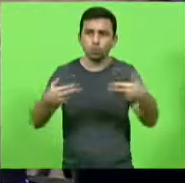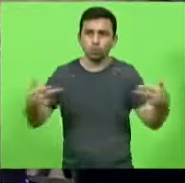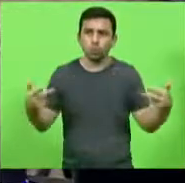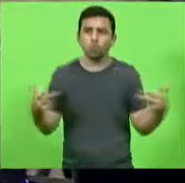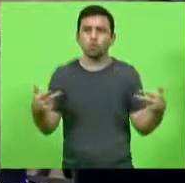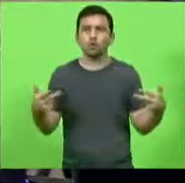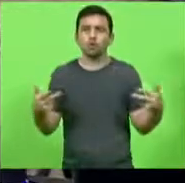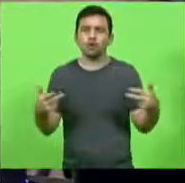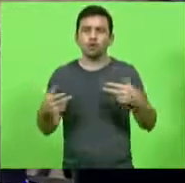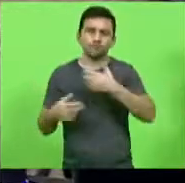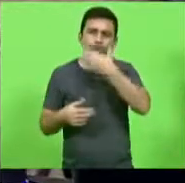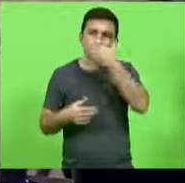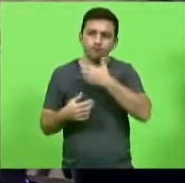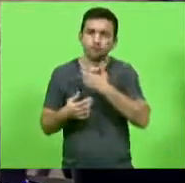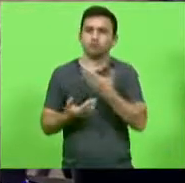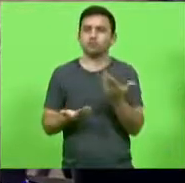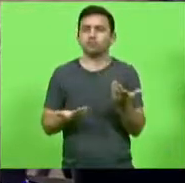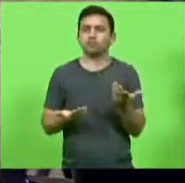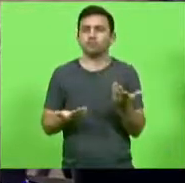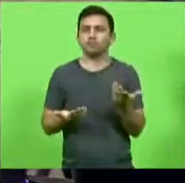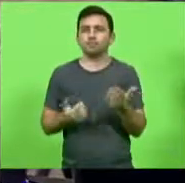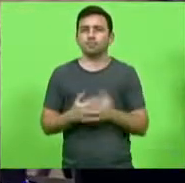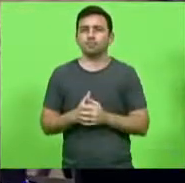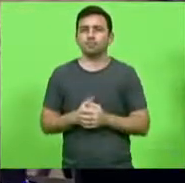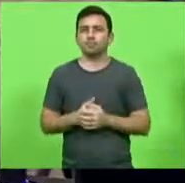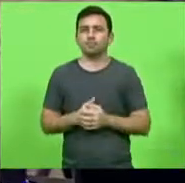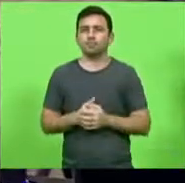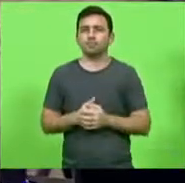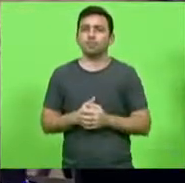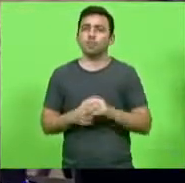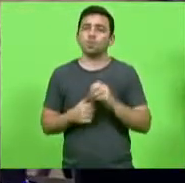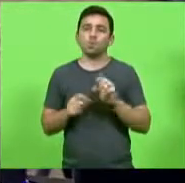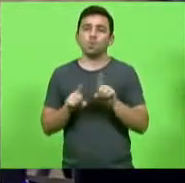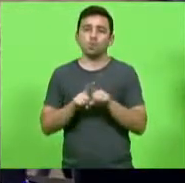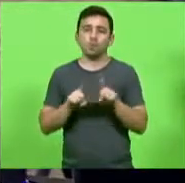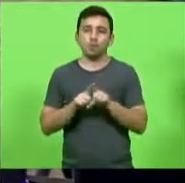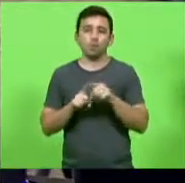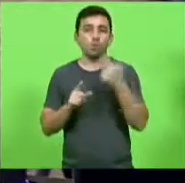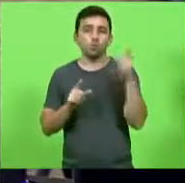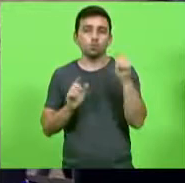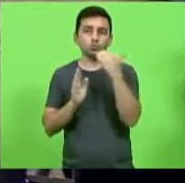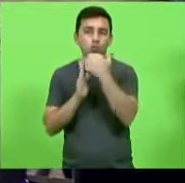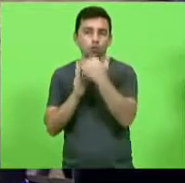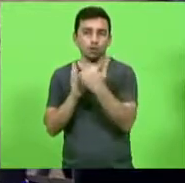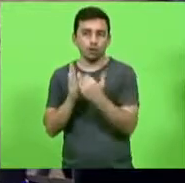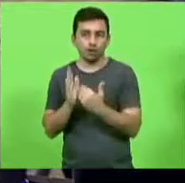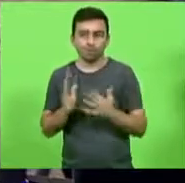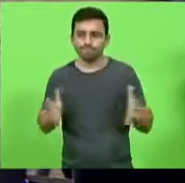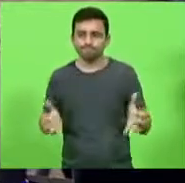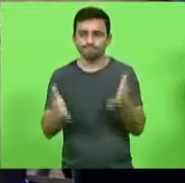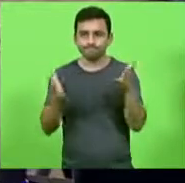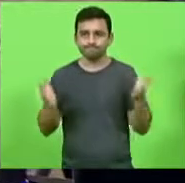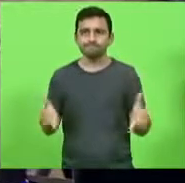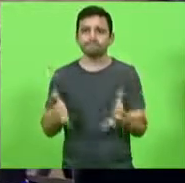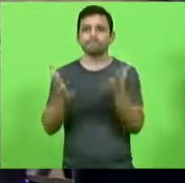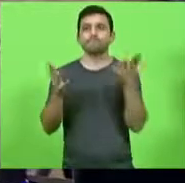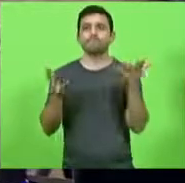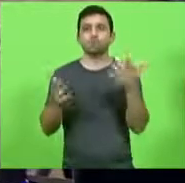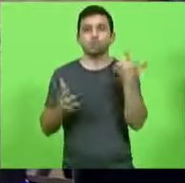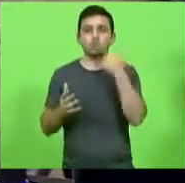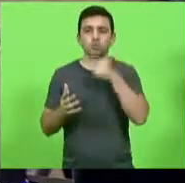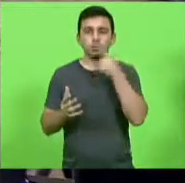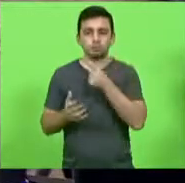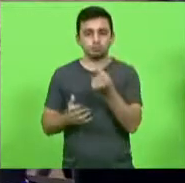fruticultura enfim e que outros programas de incentivo e fomento